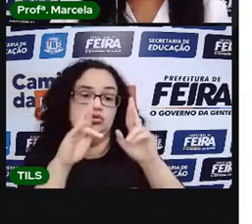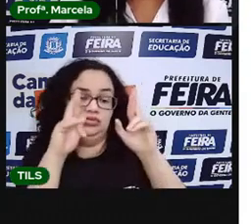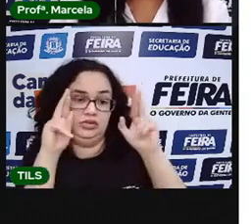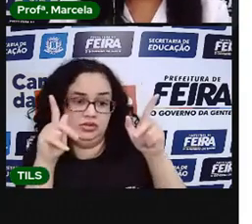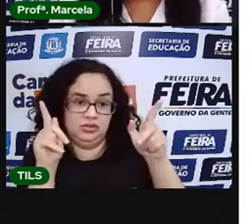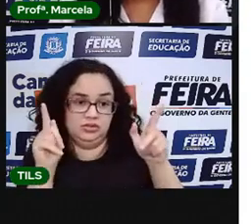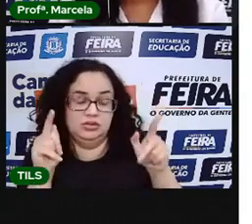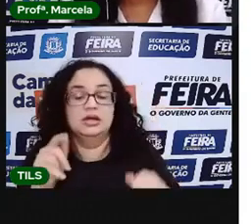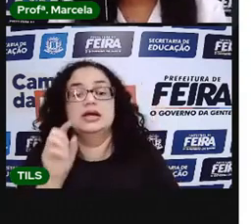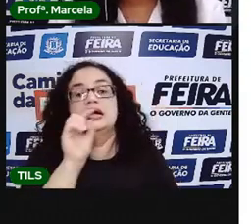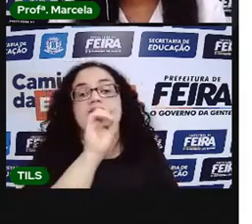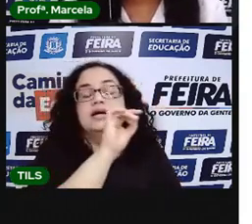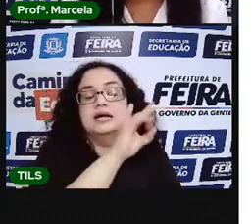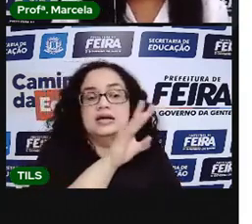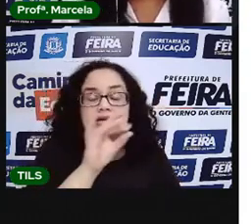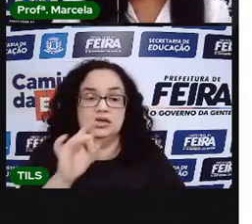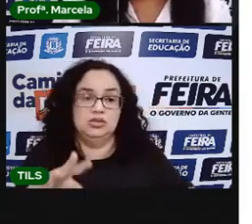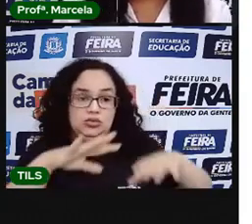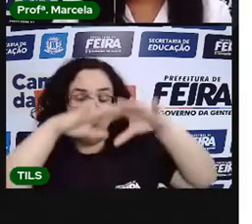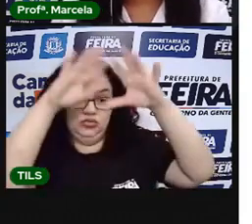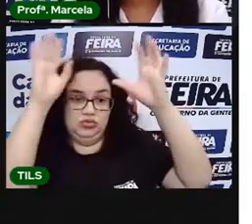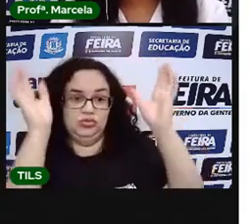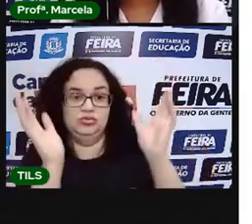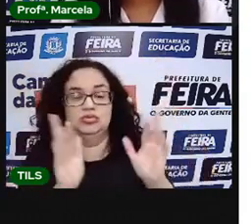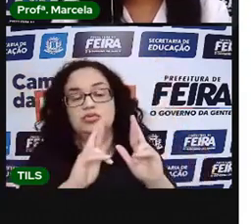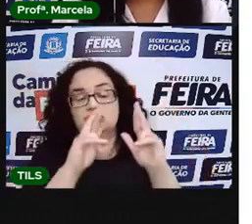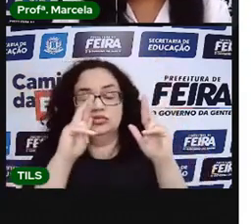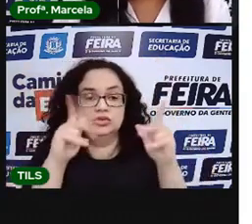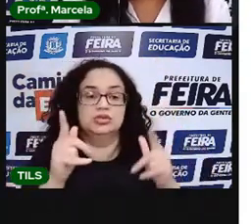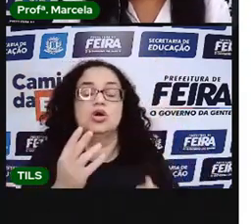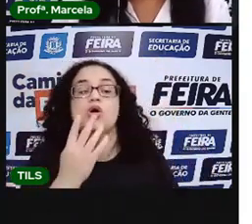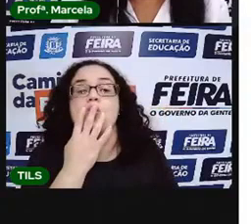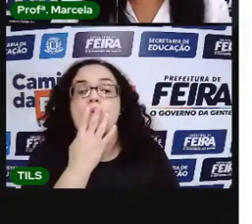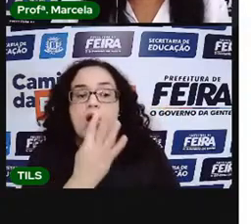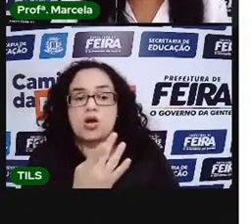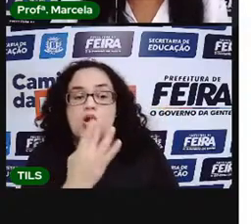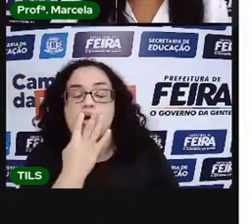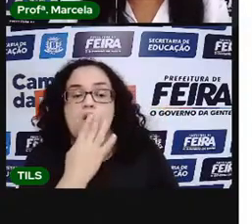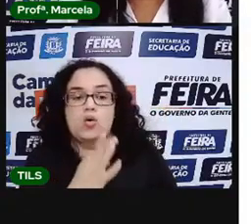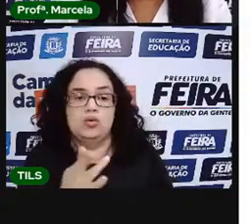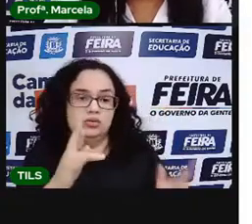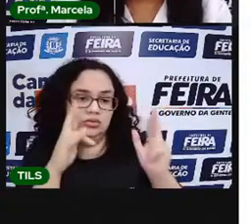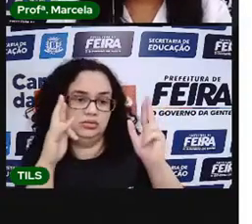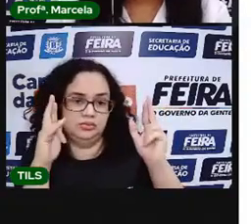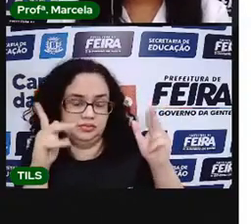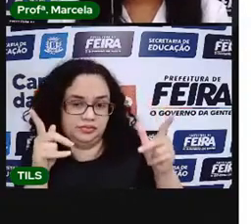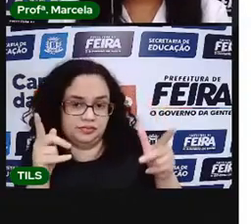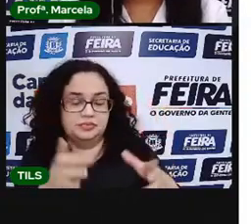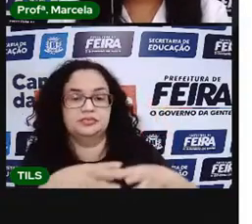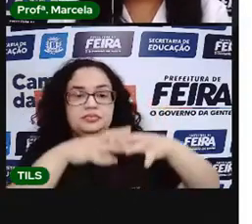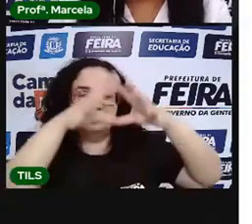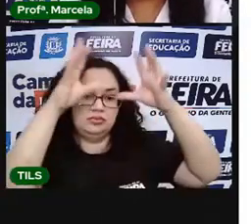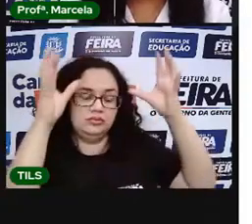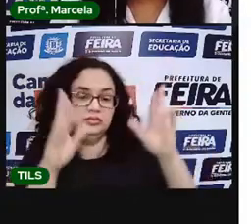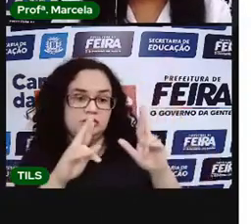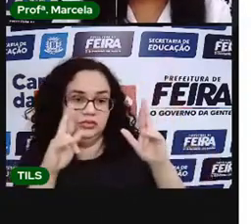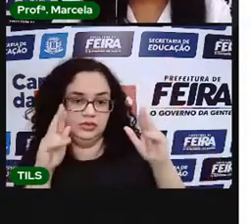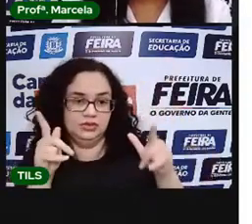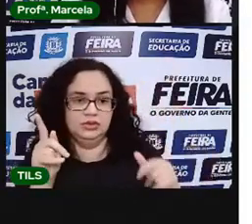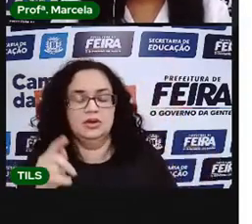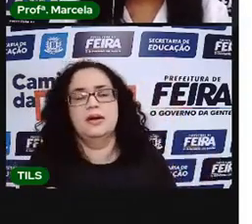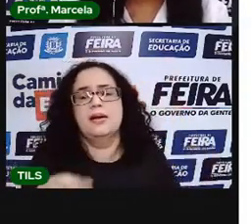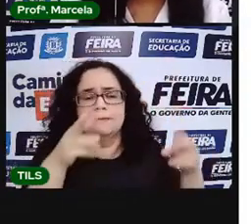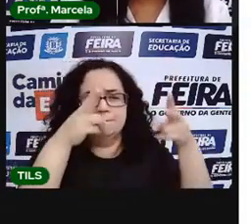Cada uma tem um formato diferente. Uma cor diferente. Um tamanho diferente. Vocês